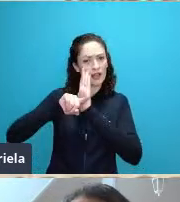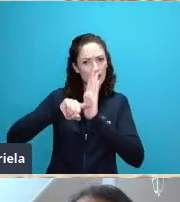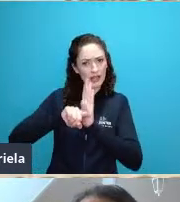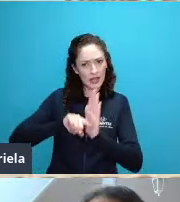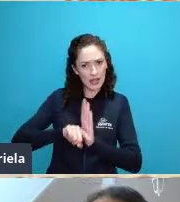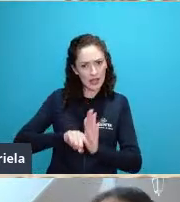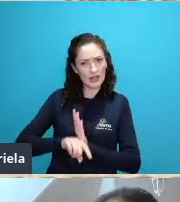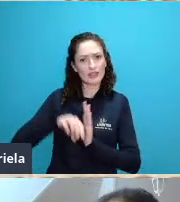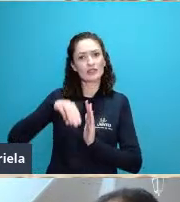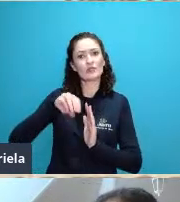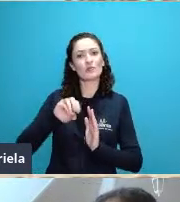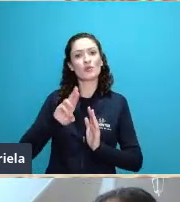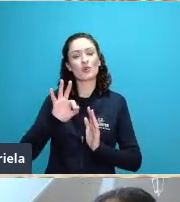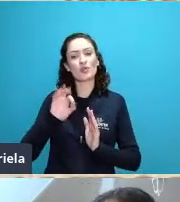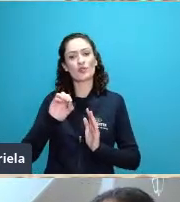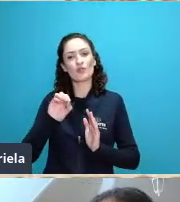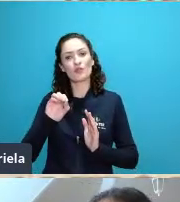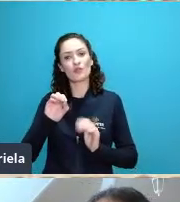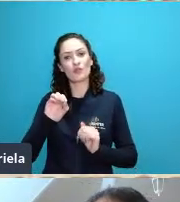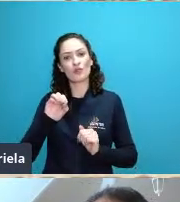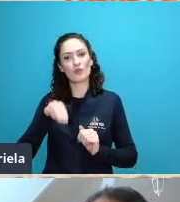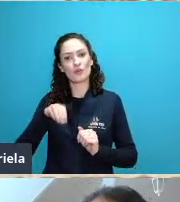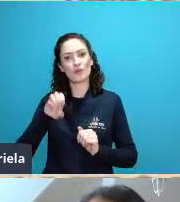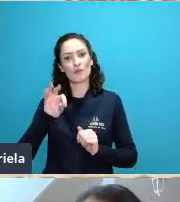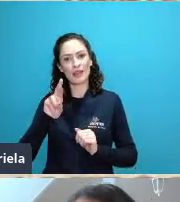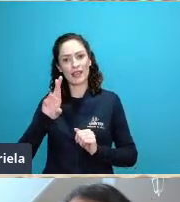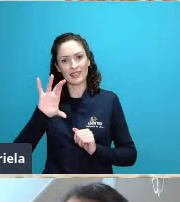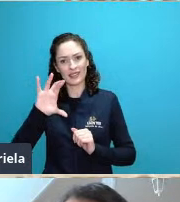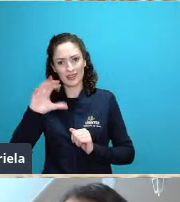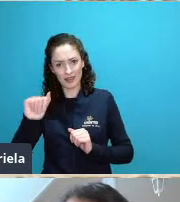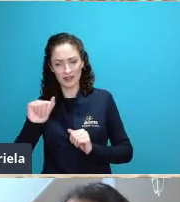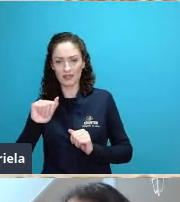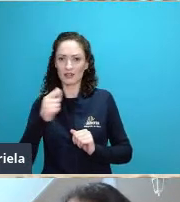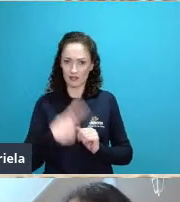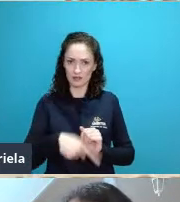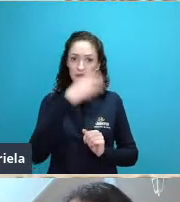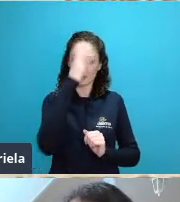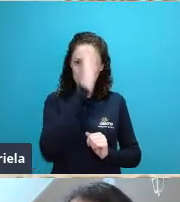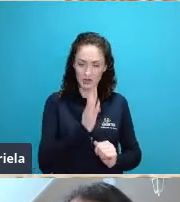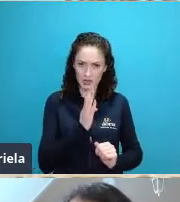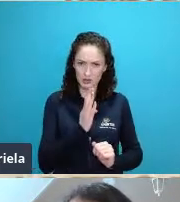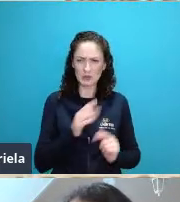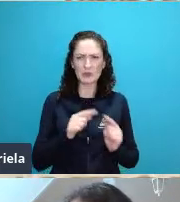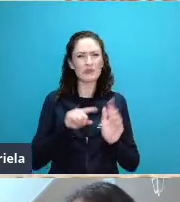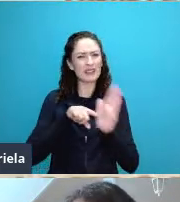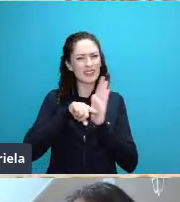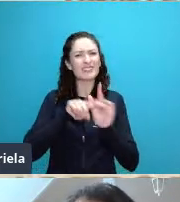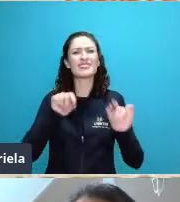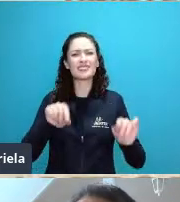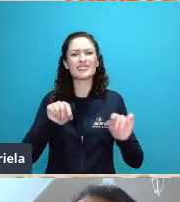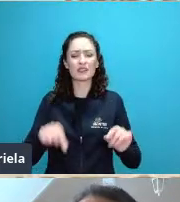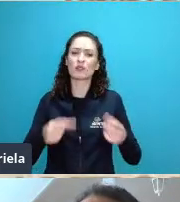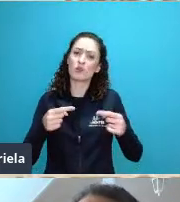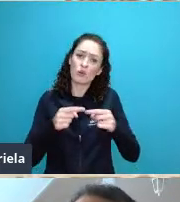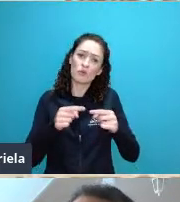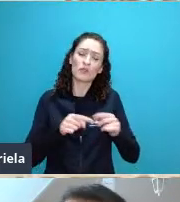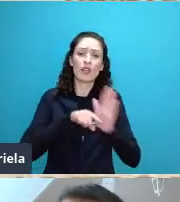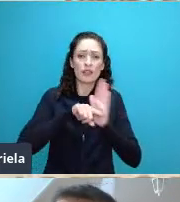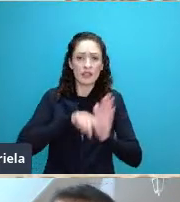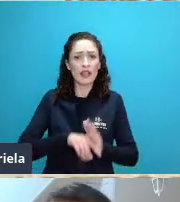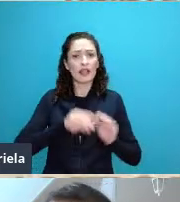então a análise morfométrica seria a análise do relevo apoiando-se na